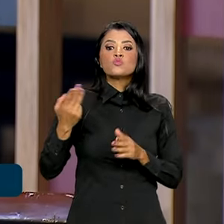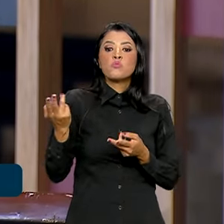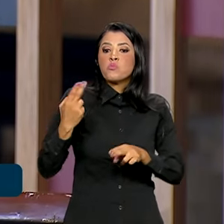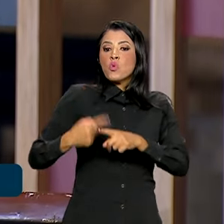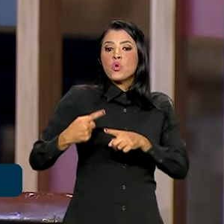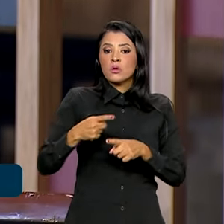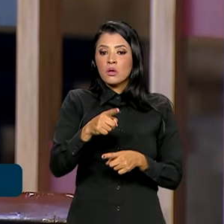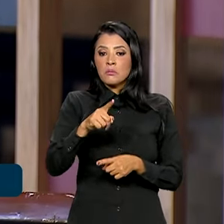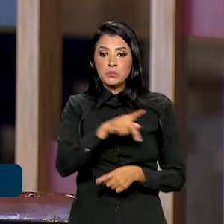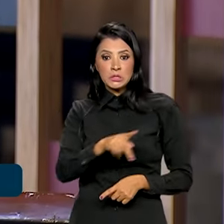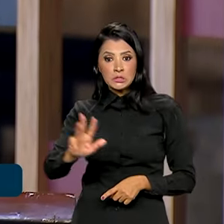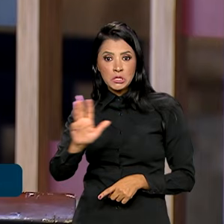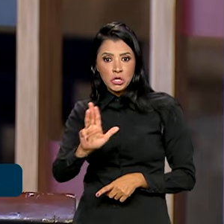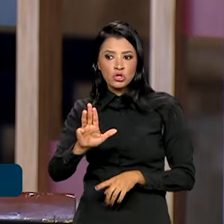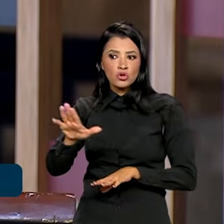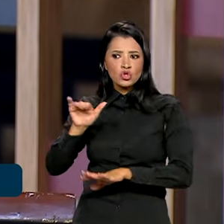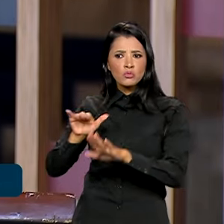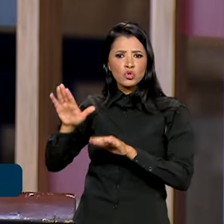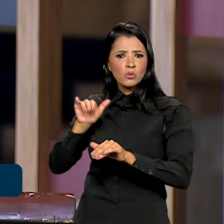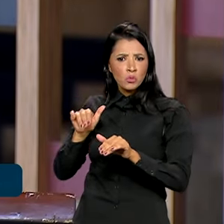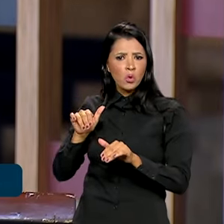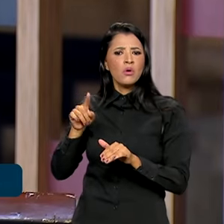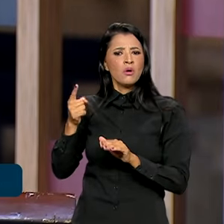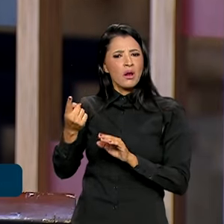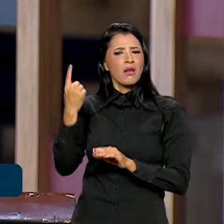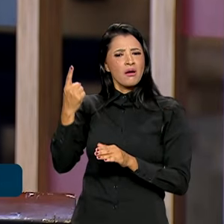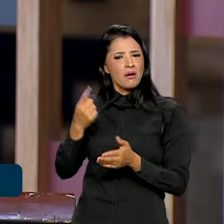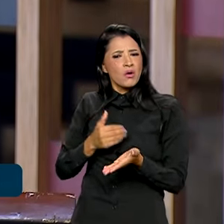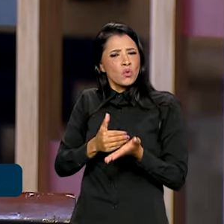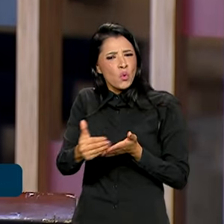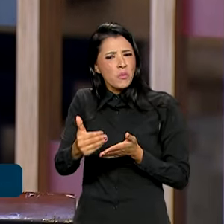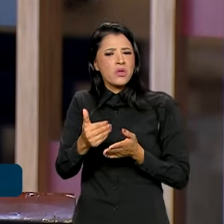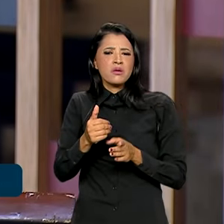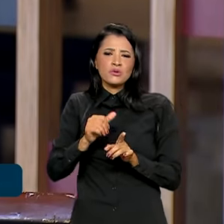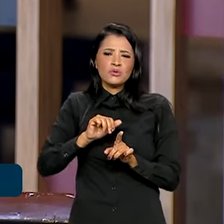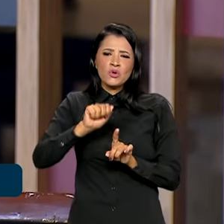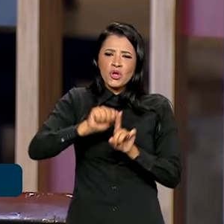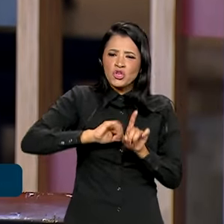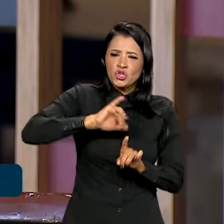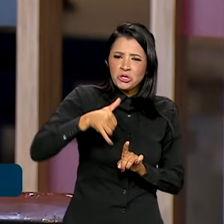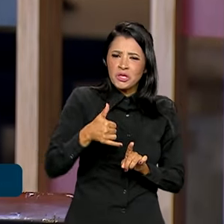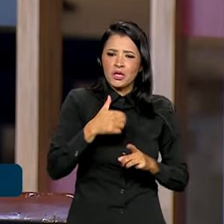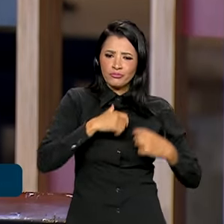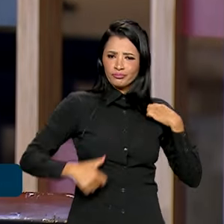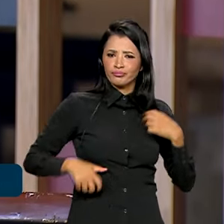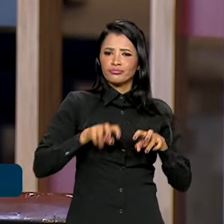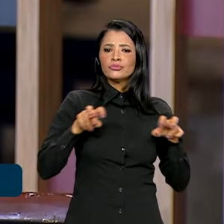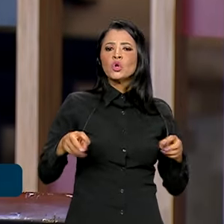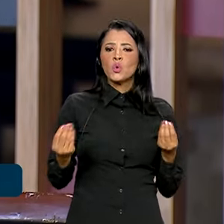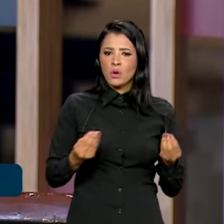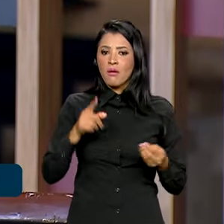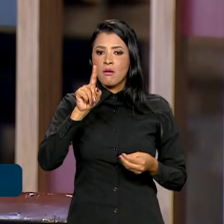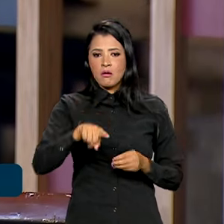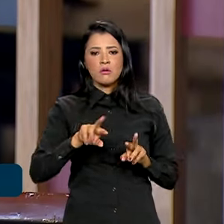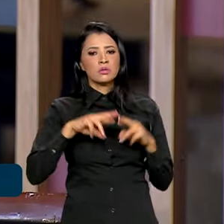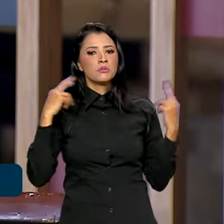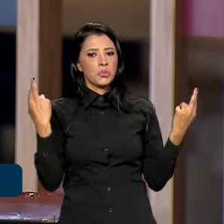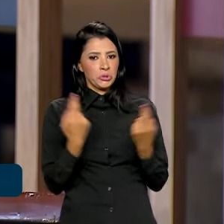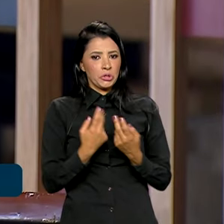presidente Lula a convocar, desde o início de seu mandato, esta importante reunião.